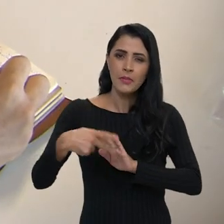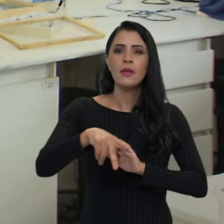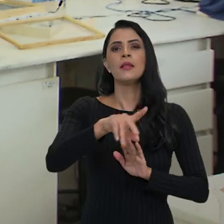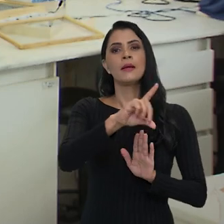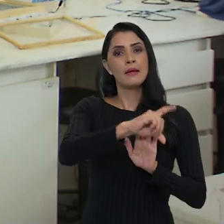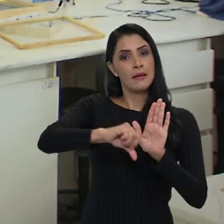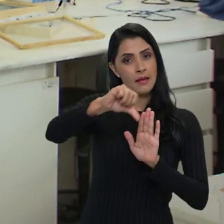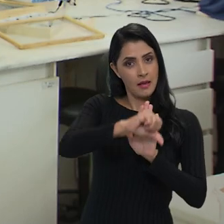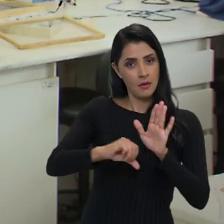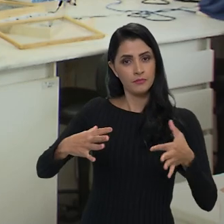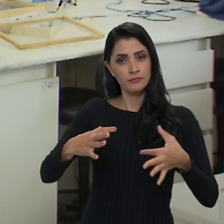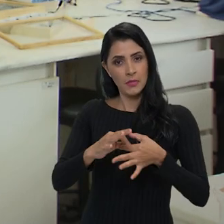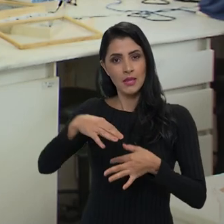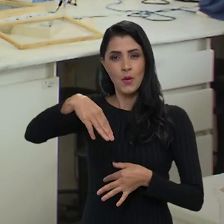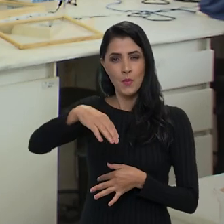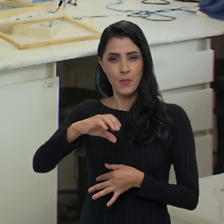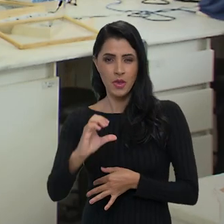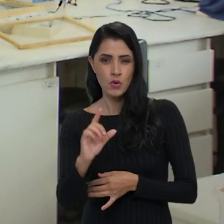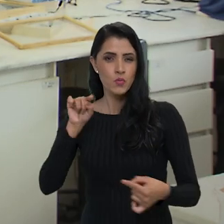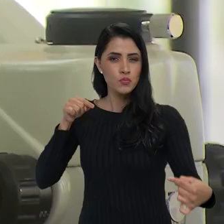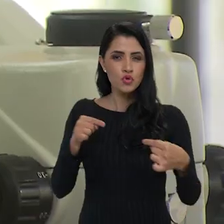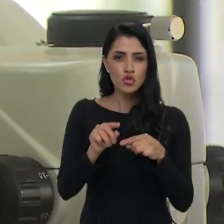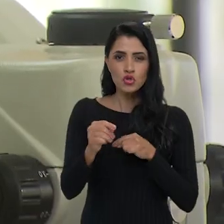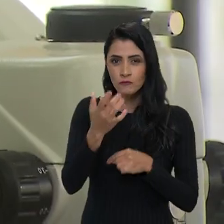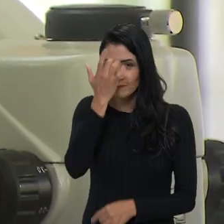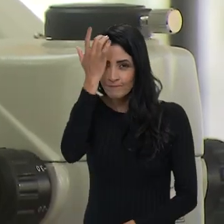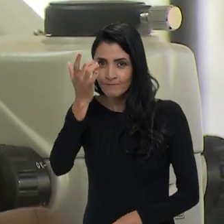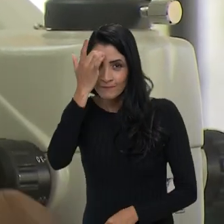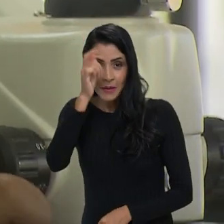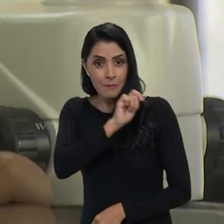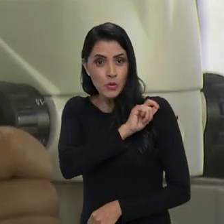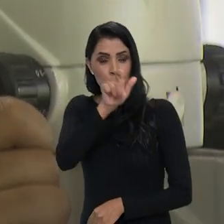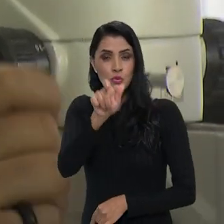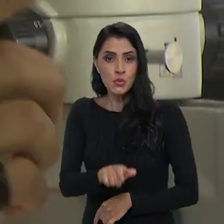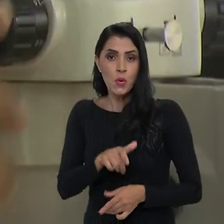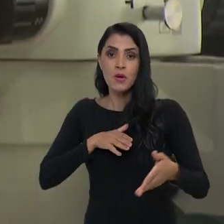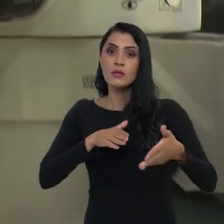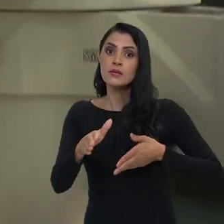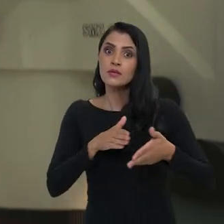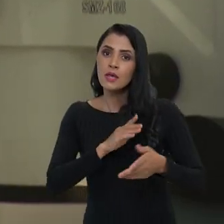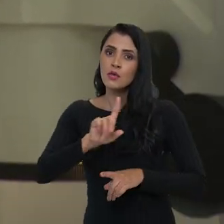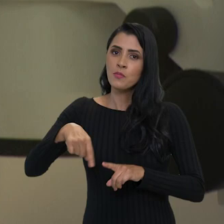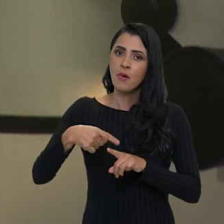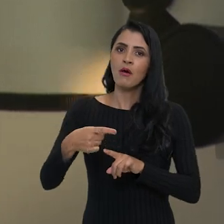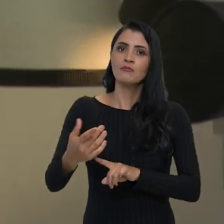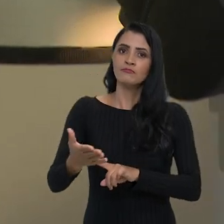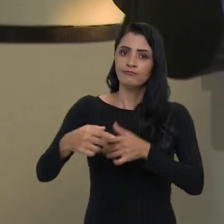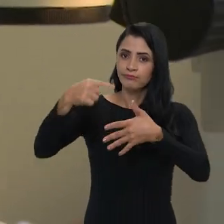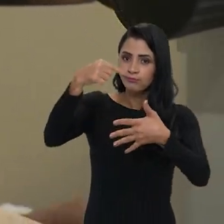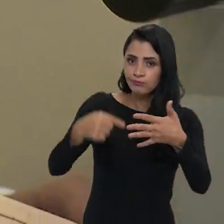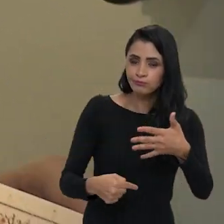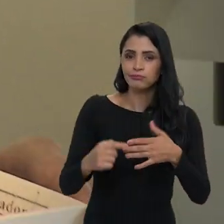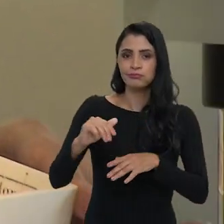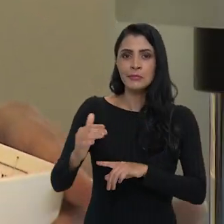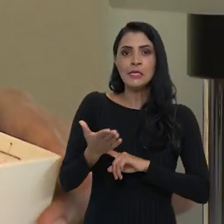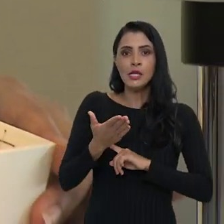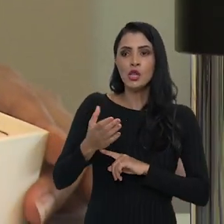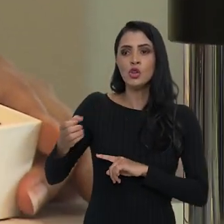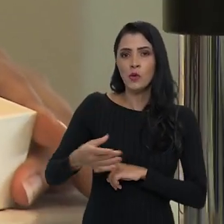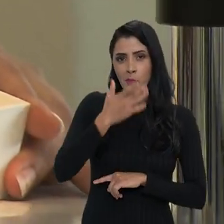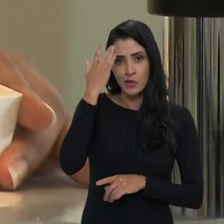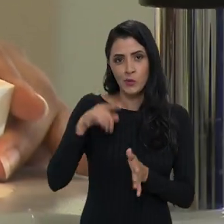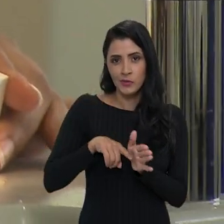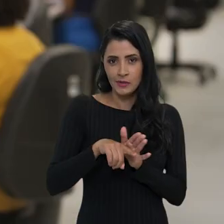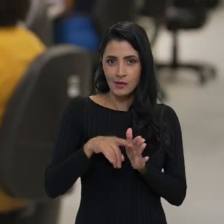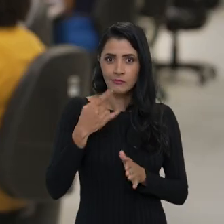CAPES, ligada ao Ministério da Educação. O objetivo é facilitar ao aluno o acesso a mais benefícios e atrair novos